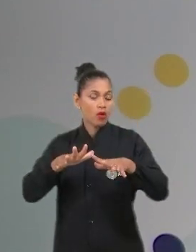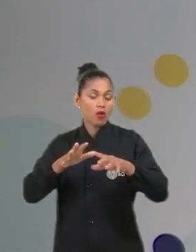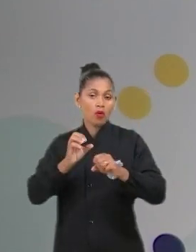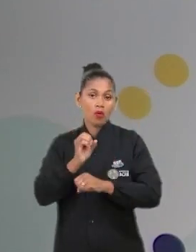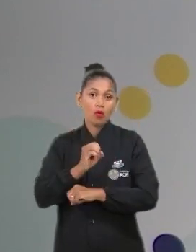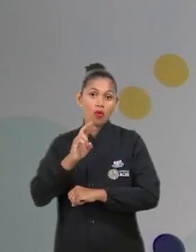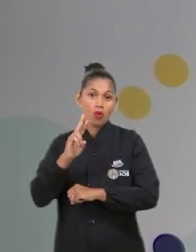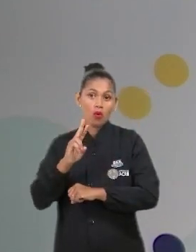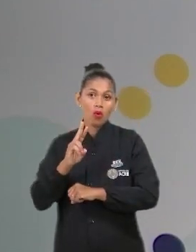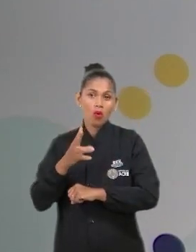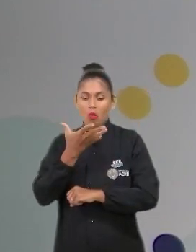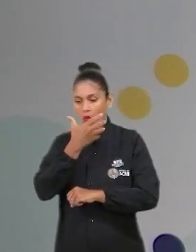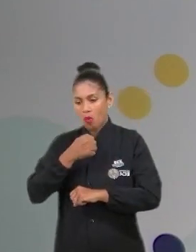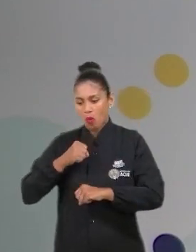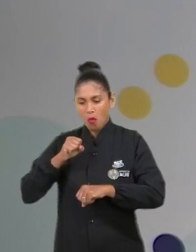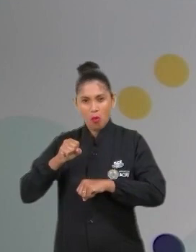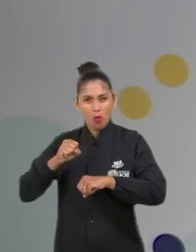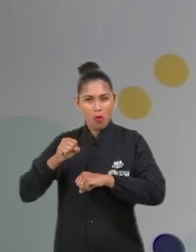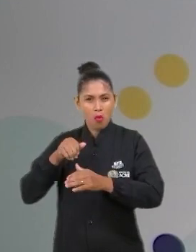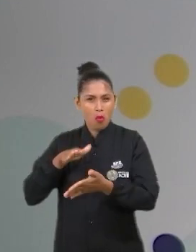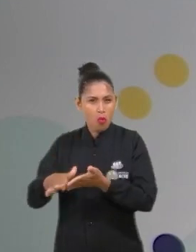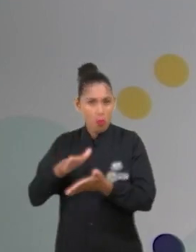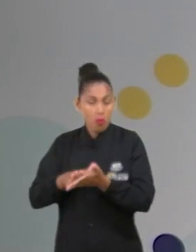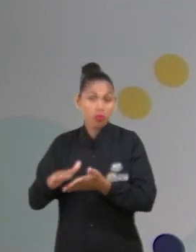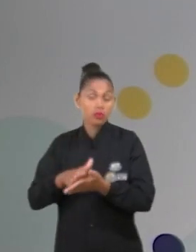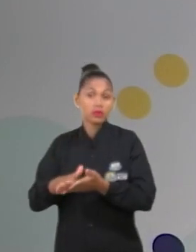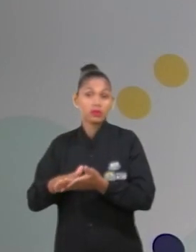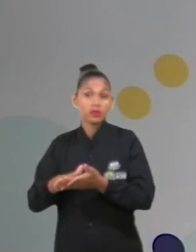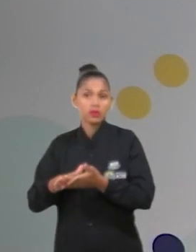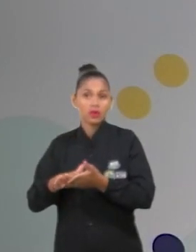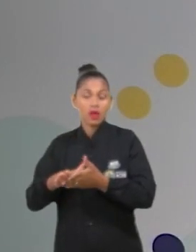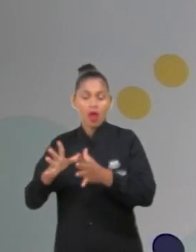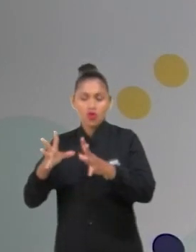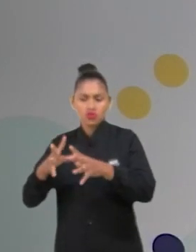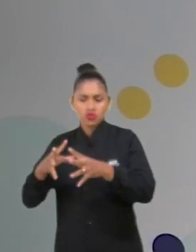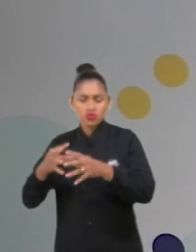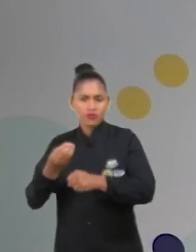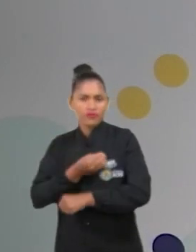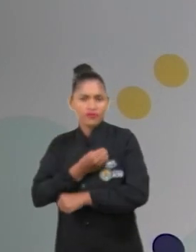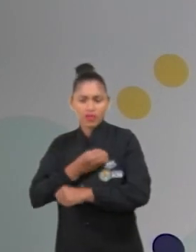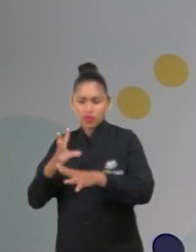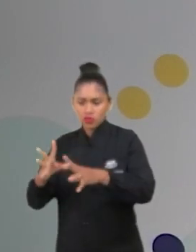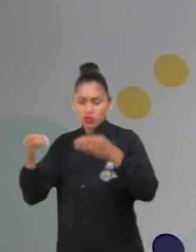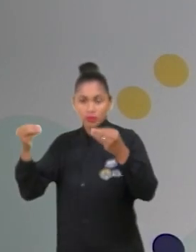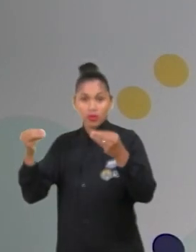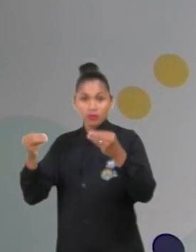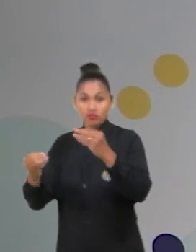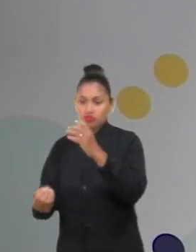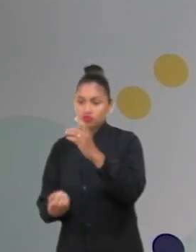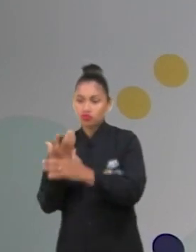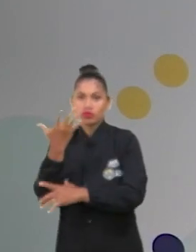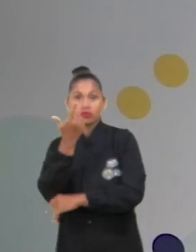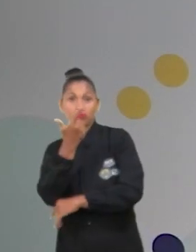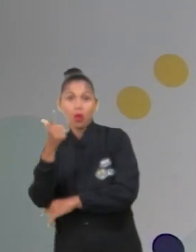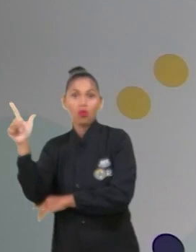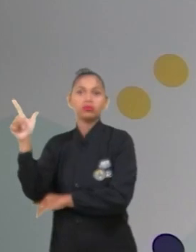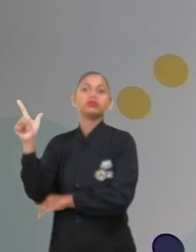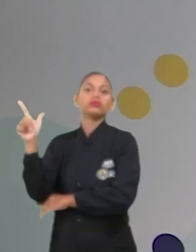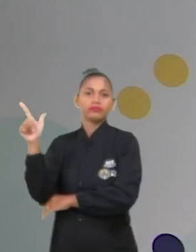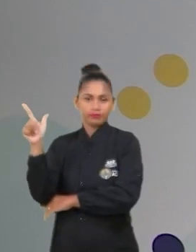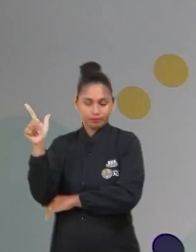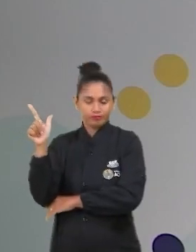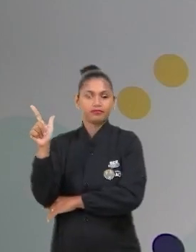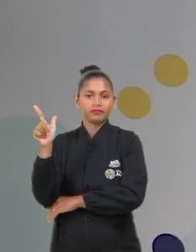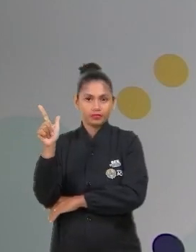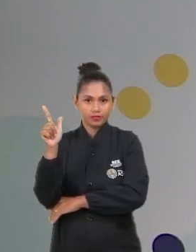repente, essa vida se escasseou e surgiu uma outra vida depois. A tendência é que aumenta a biomassa, aumenta a